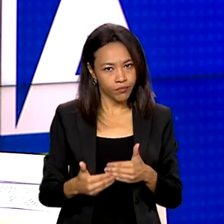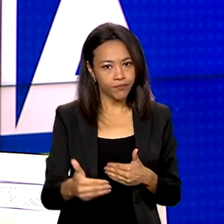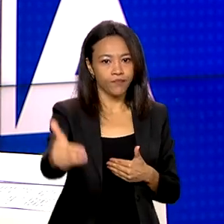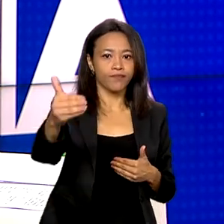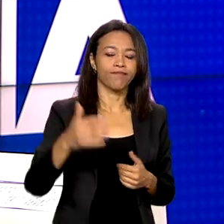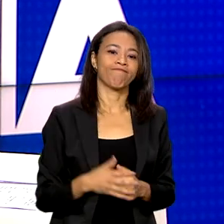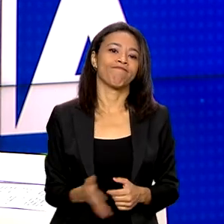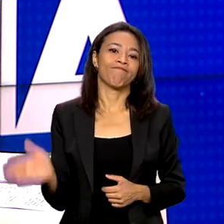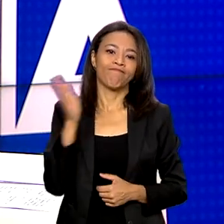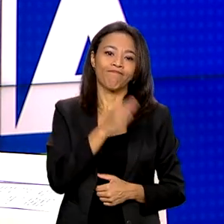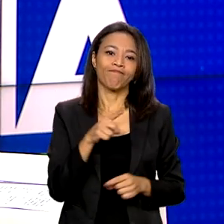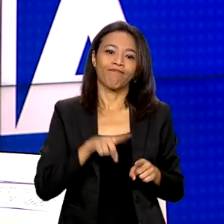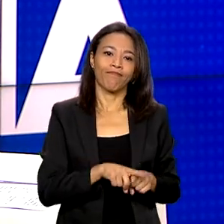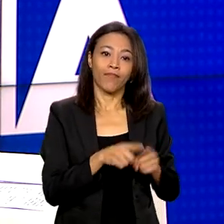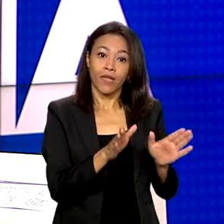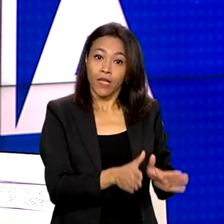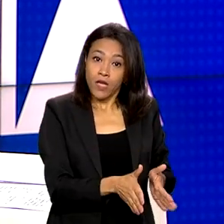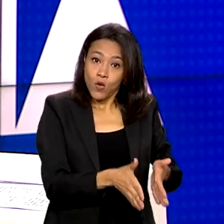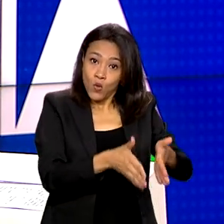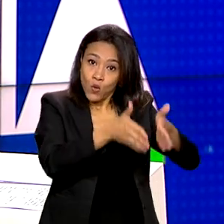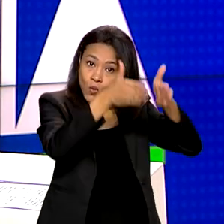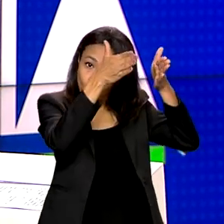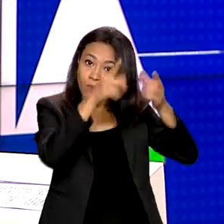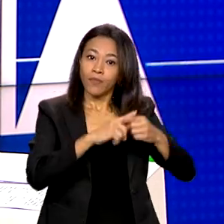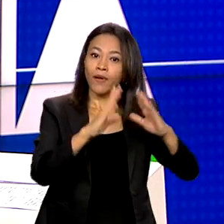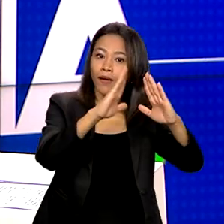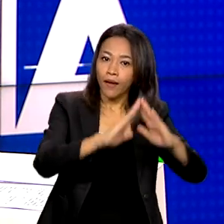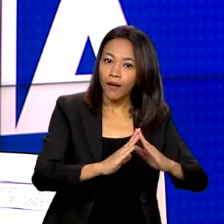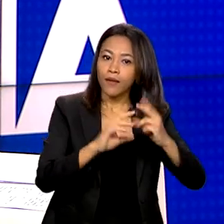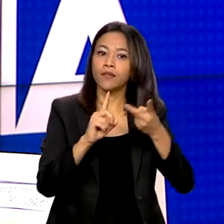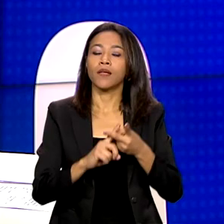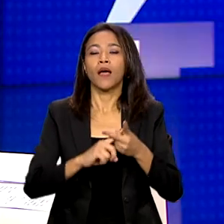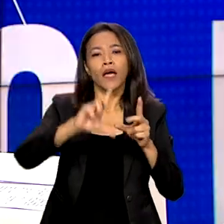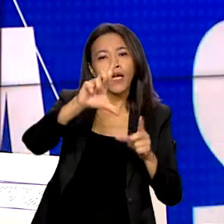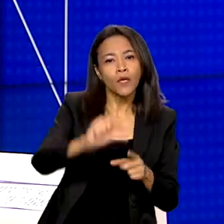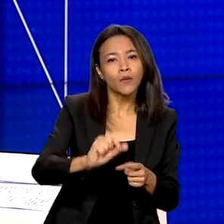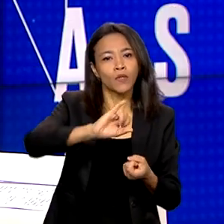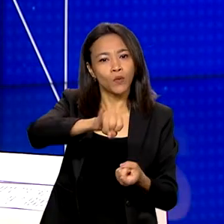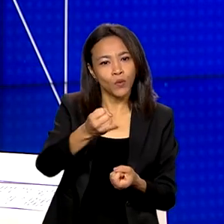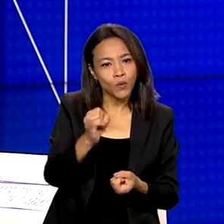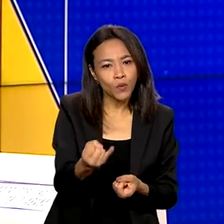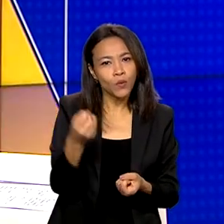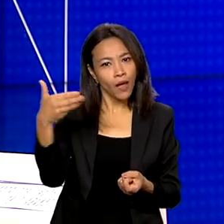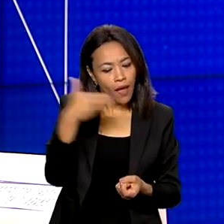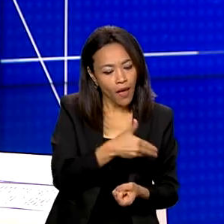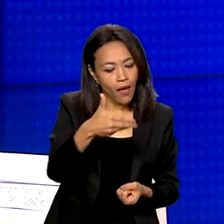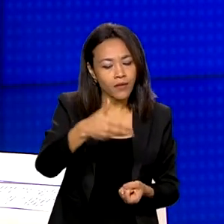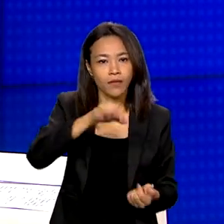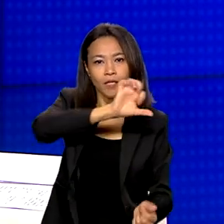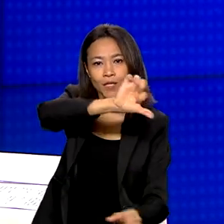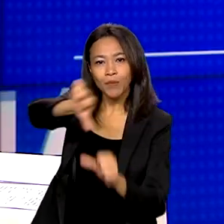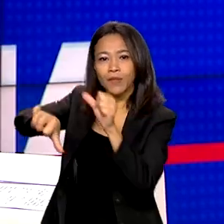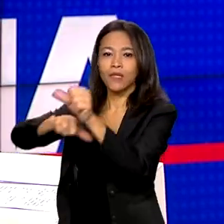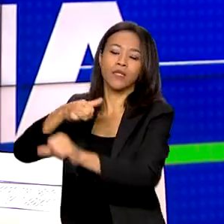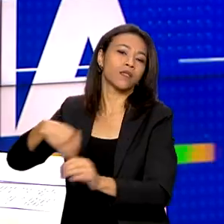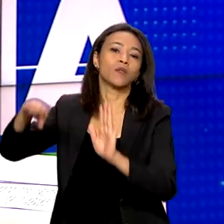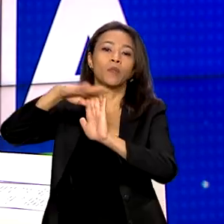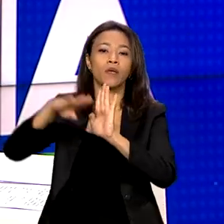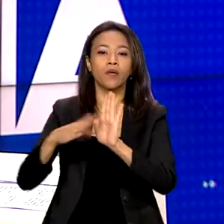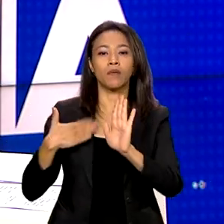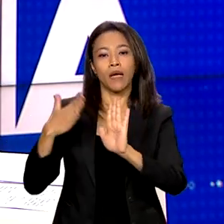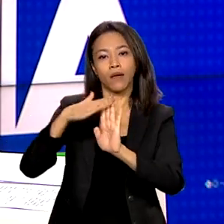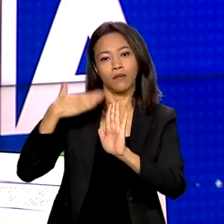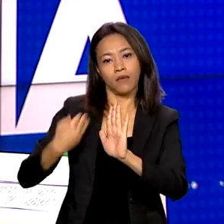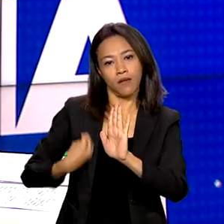Imóveis de maior valor, redução na taxa de juros, essas e outras mudanças no programa Minha Casa Minha Vida